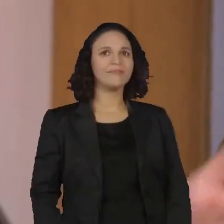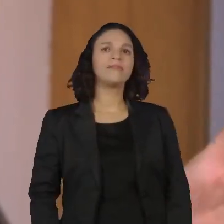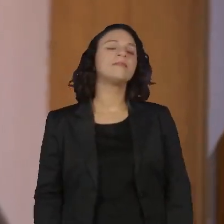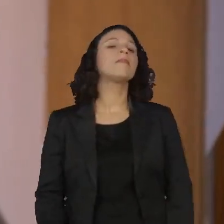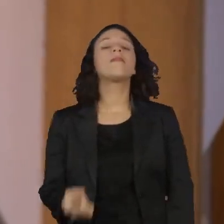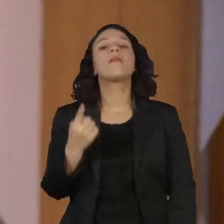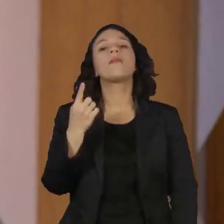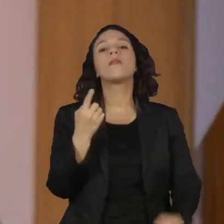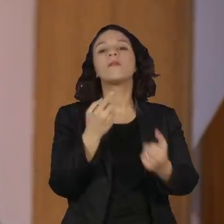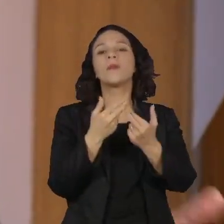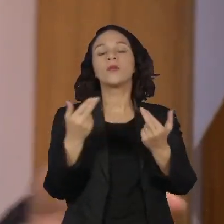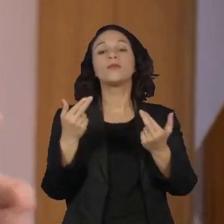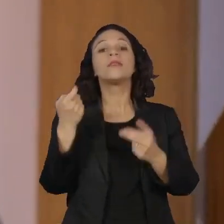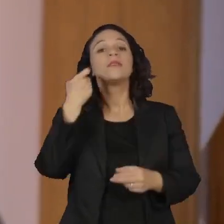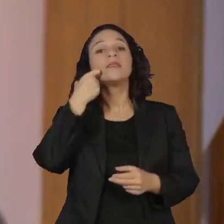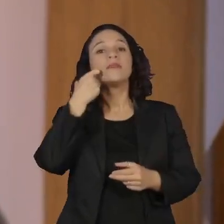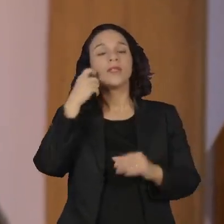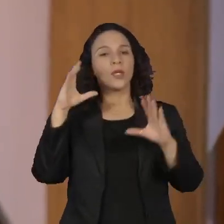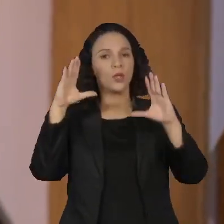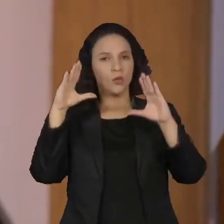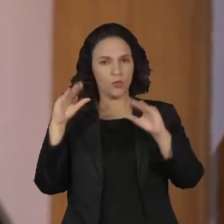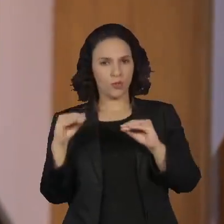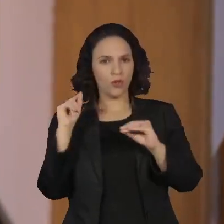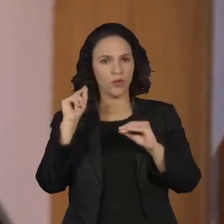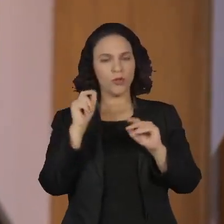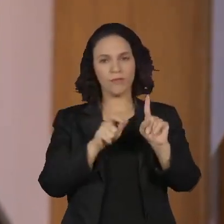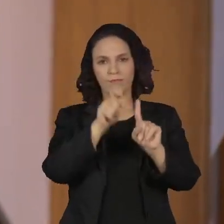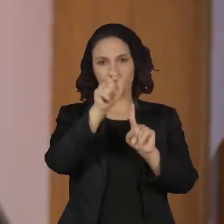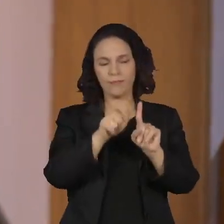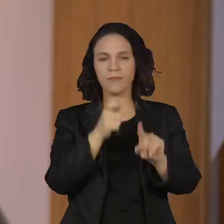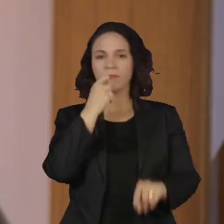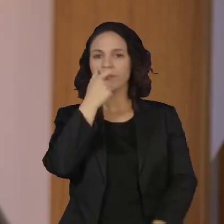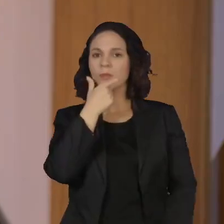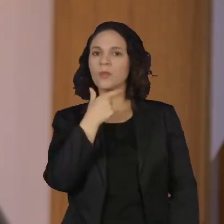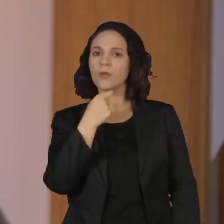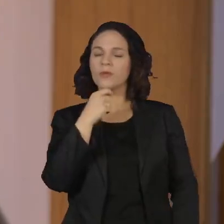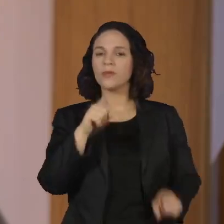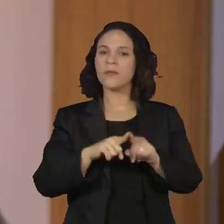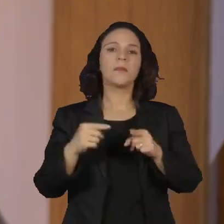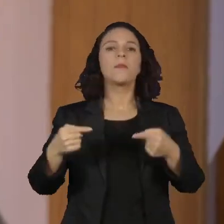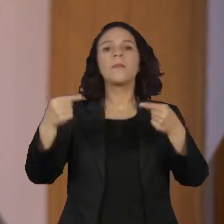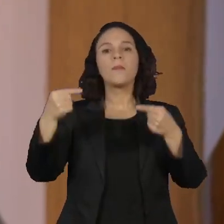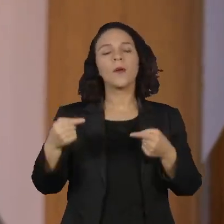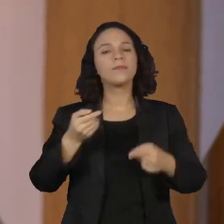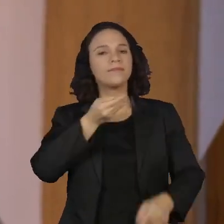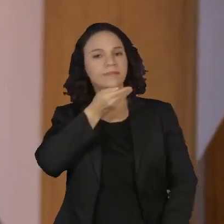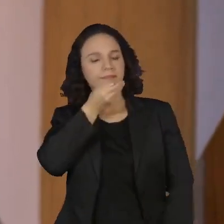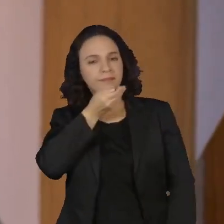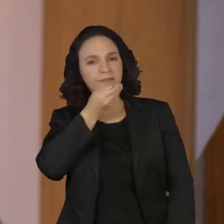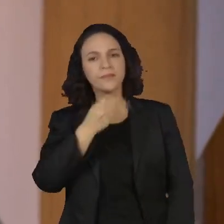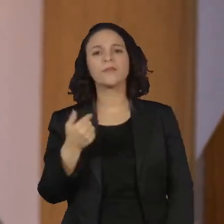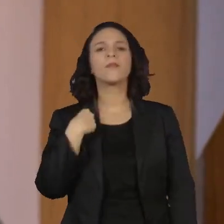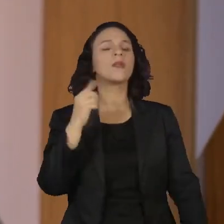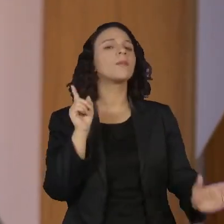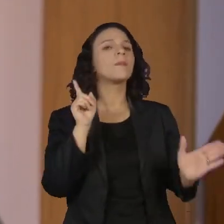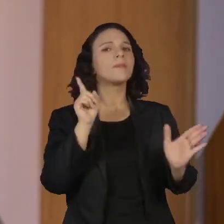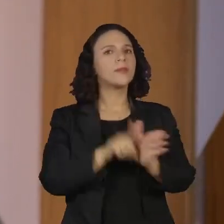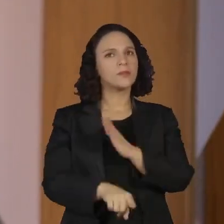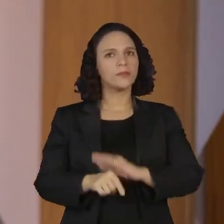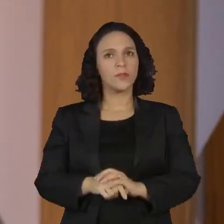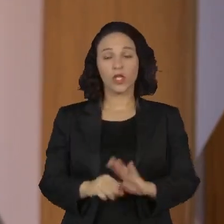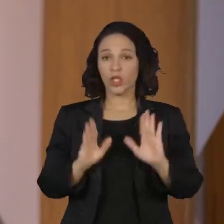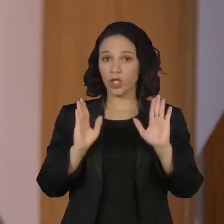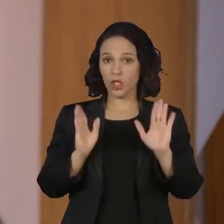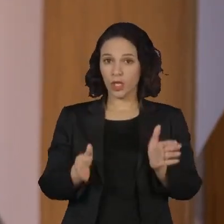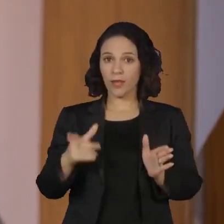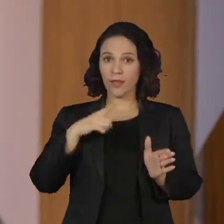colocado desde a noite de sexta-feira envolvendo a candidatura de Guilherme Boulos e o seu oponente, Pablo Marçal. E a minha pergunta é, já há uma